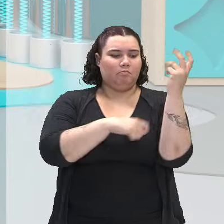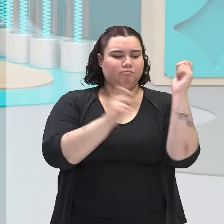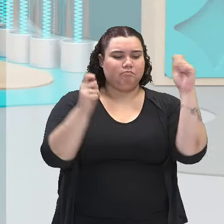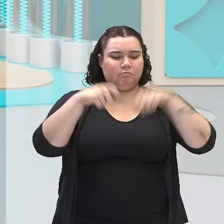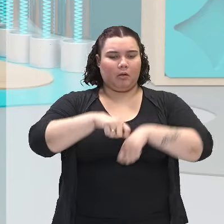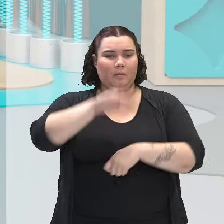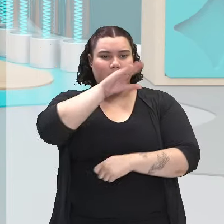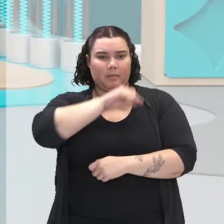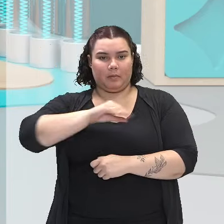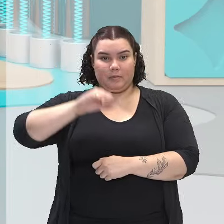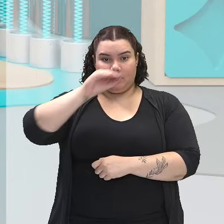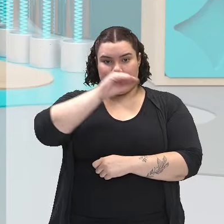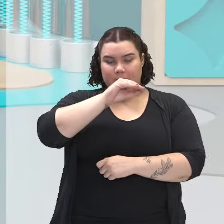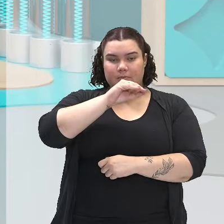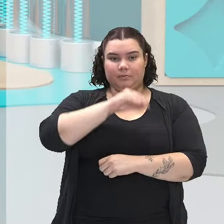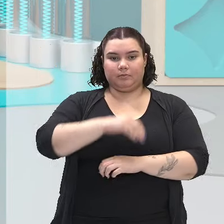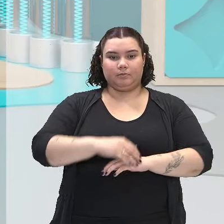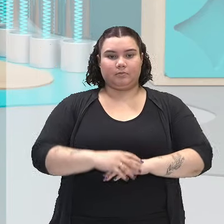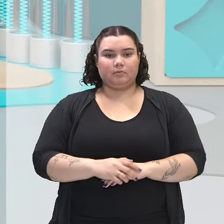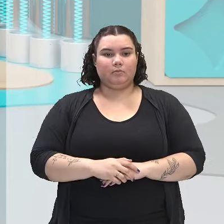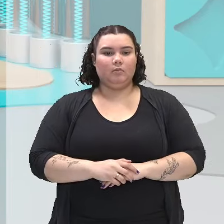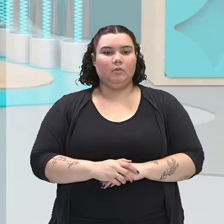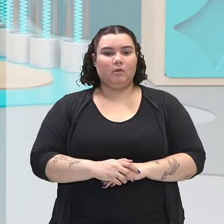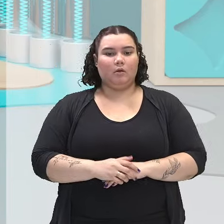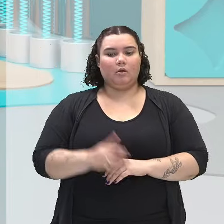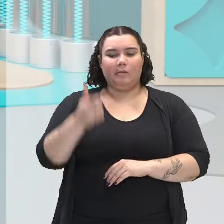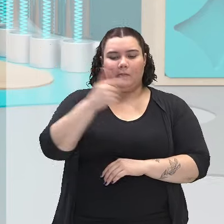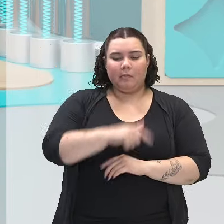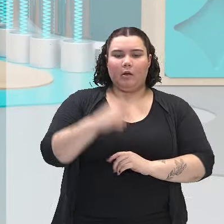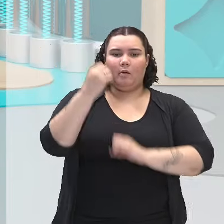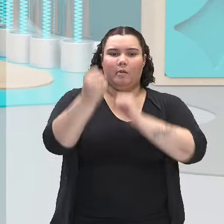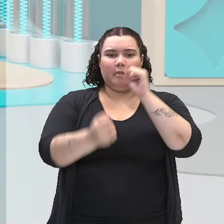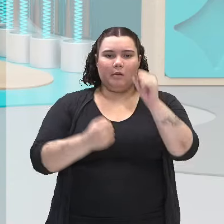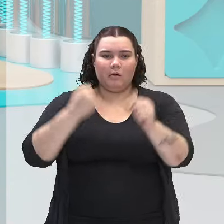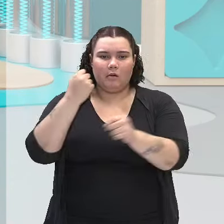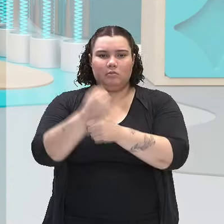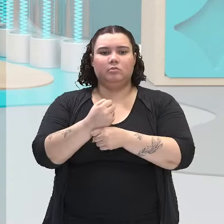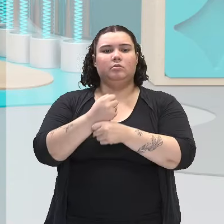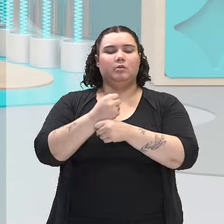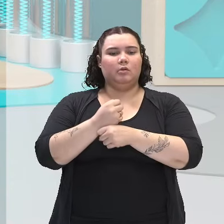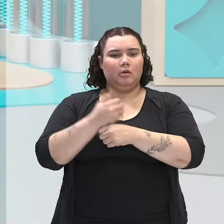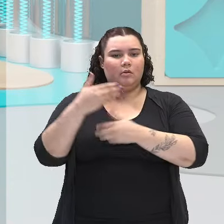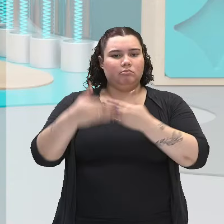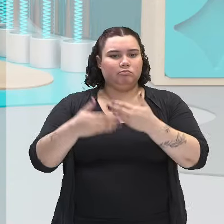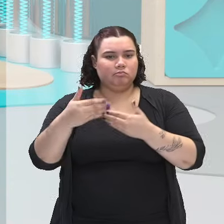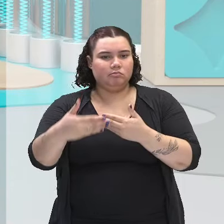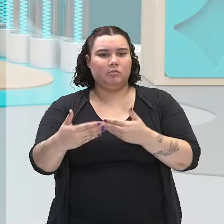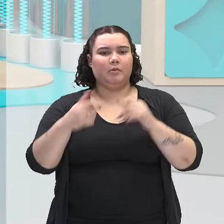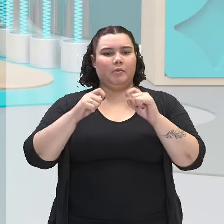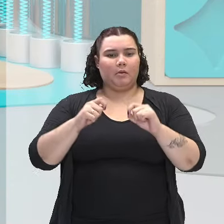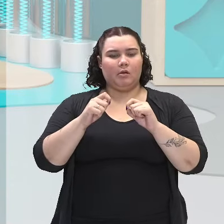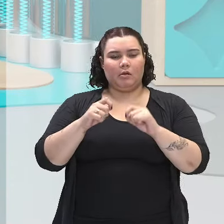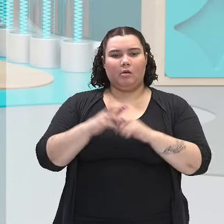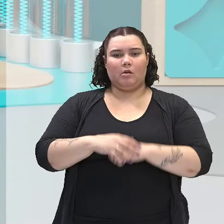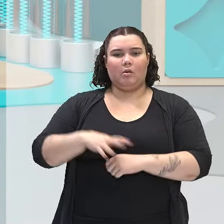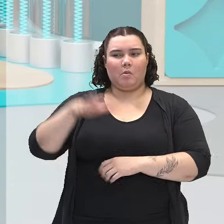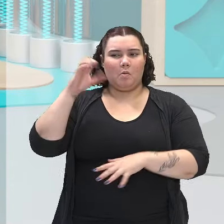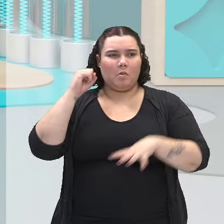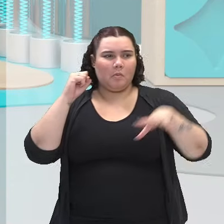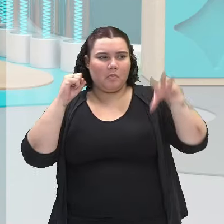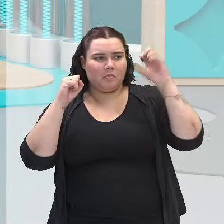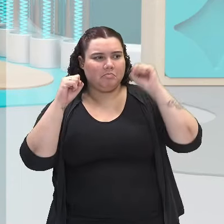Mais um ano, cada dia que passa, eu ouço e enxergo. Menos.